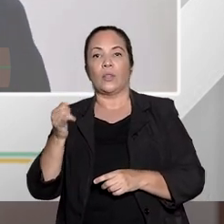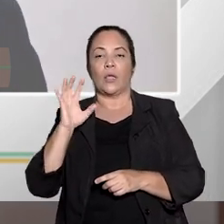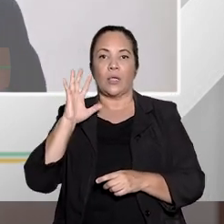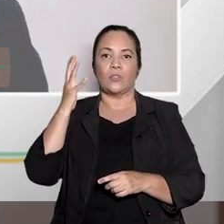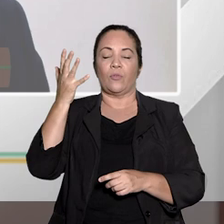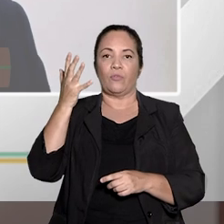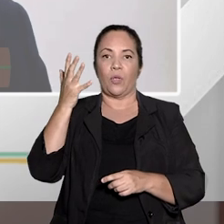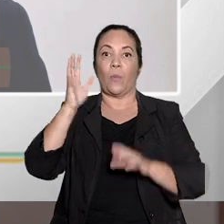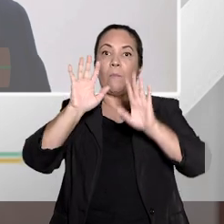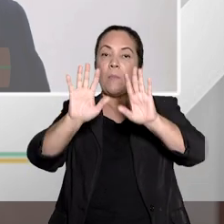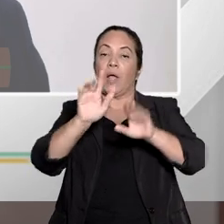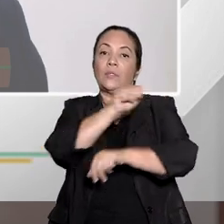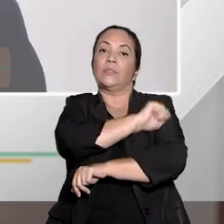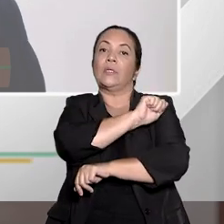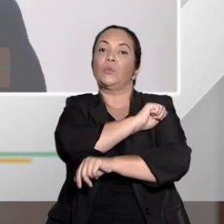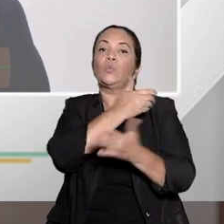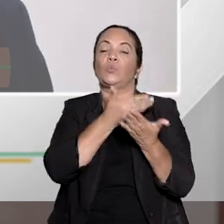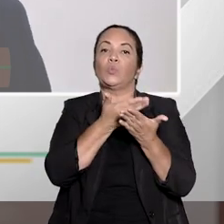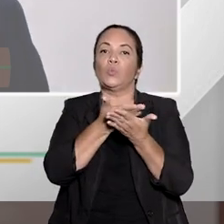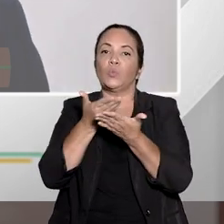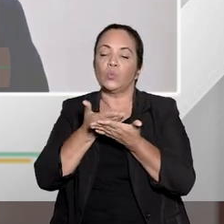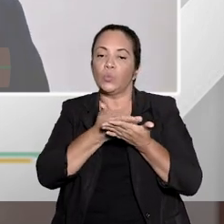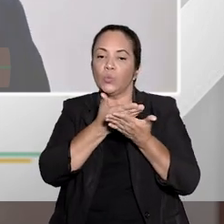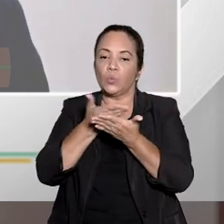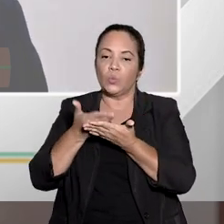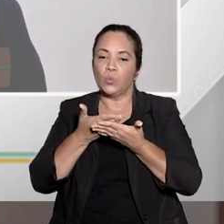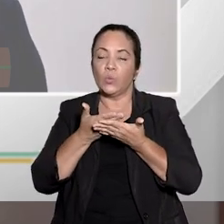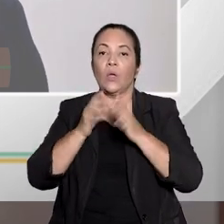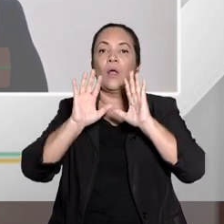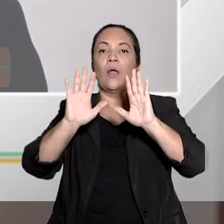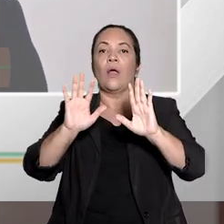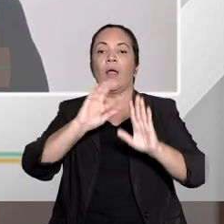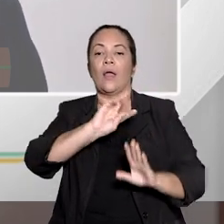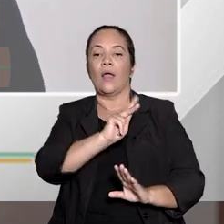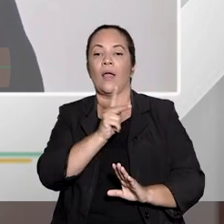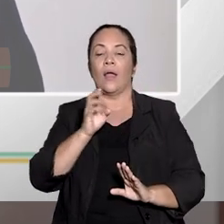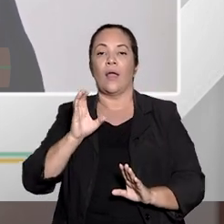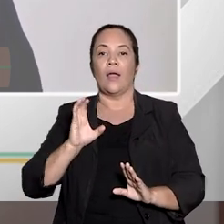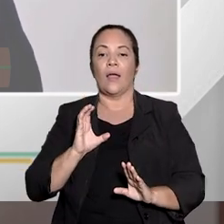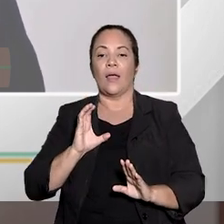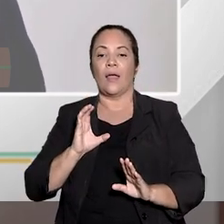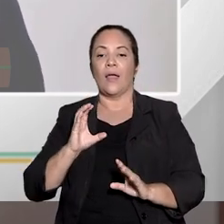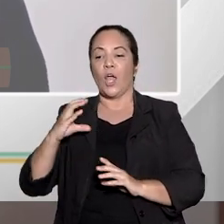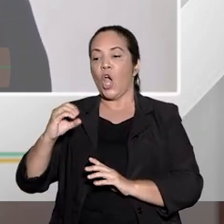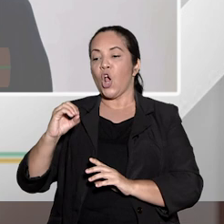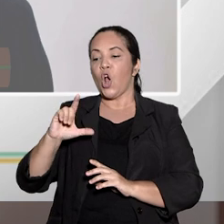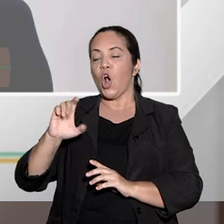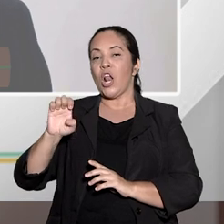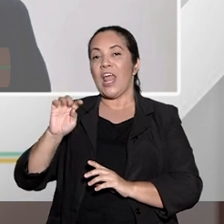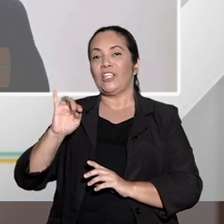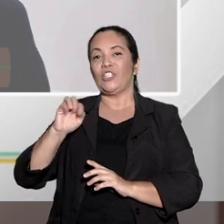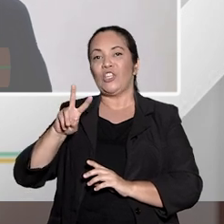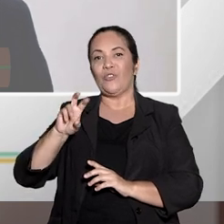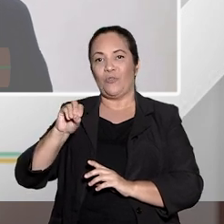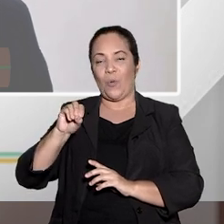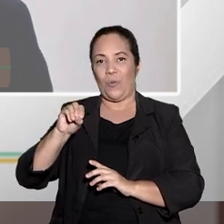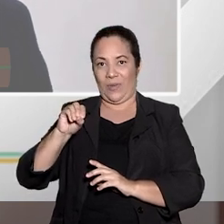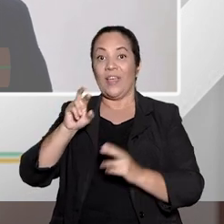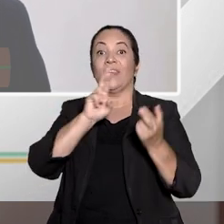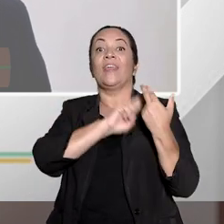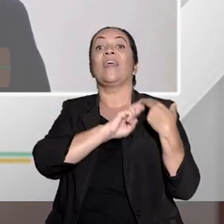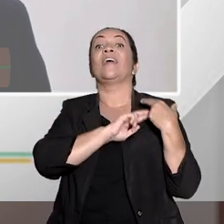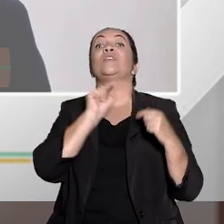veem no noticiário, quando eles veem no livro, normalmente se cita o habeas corpus coletivo impetrado pela Defensoria Pública.